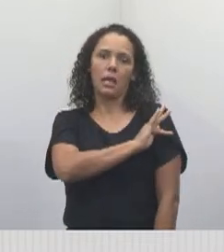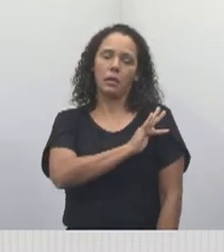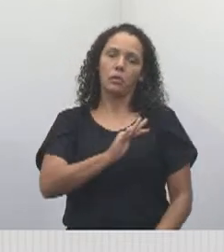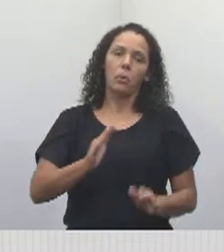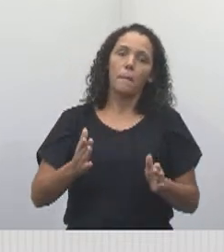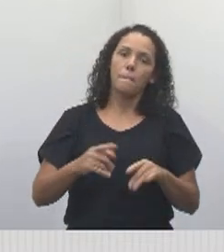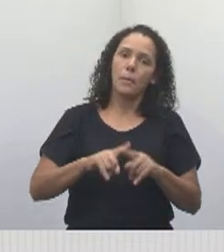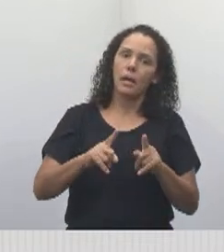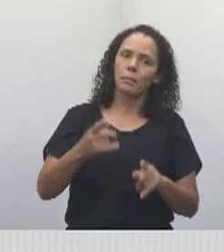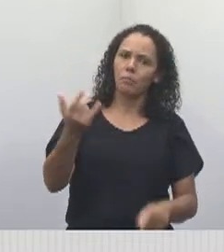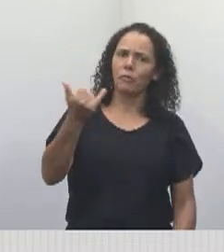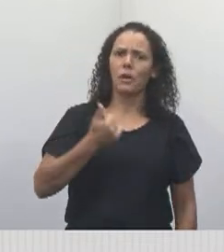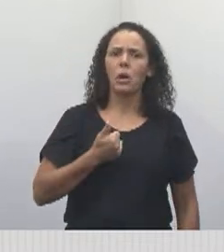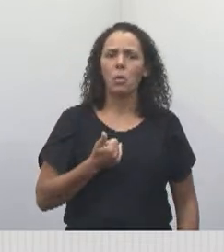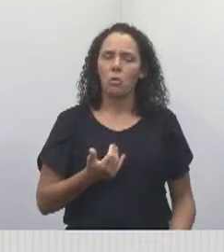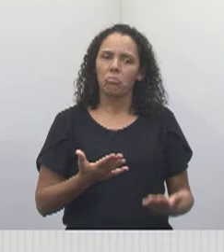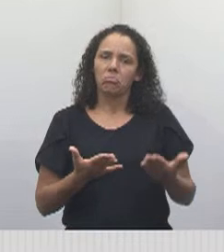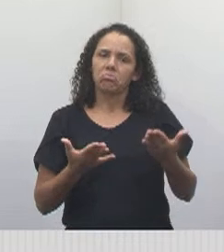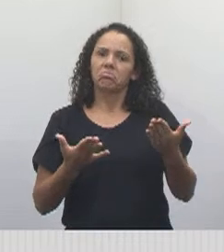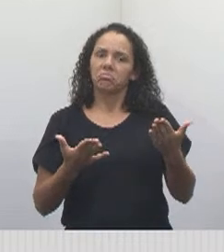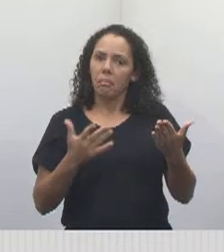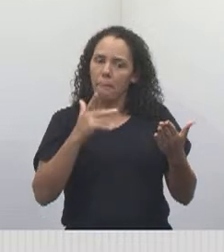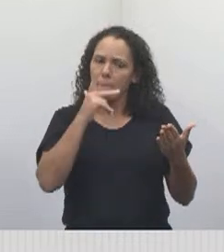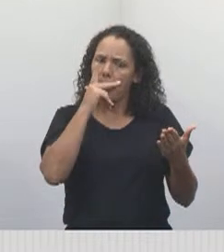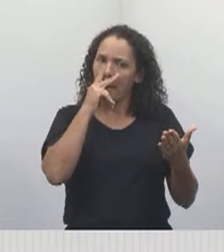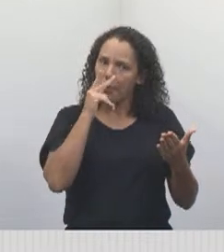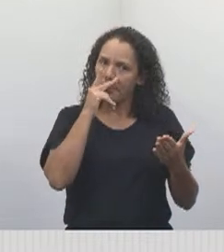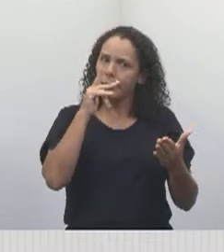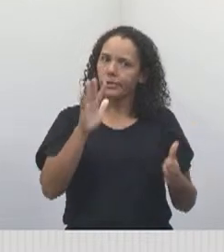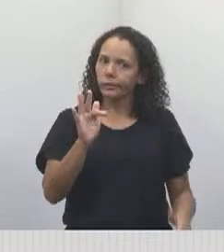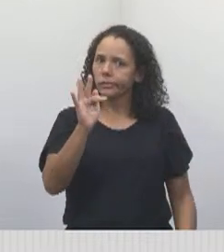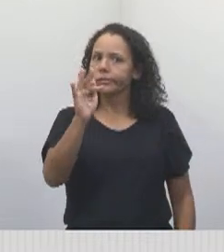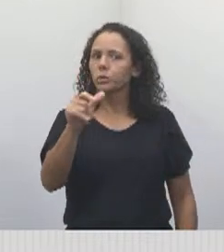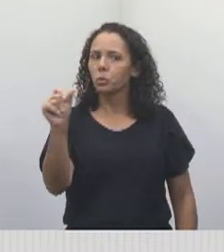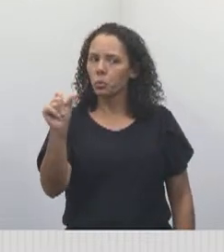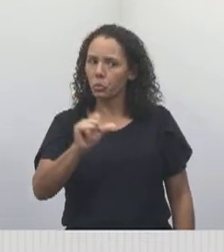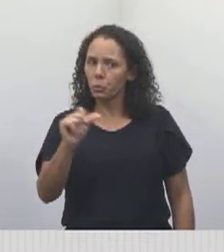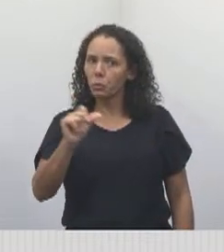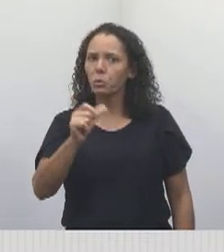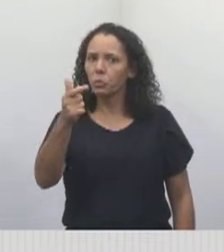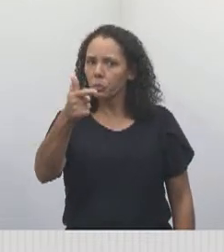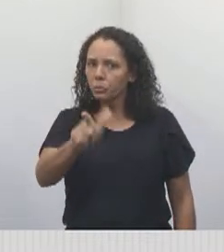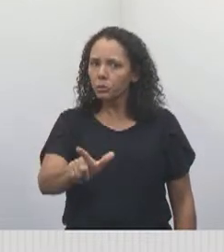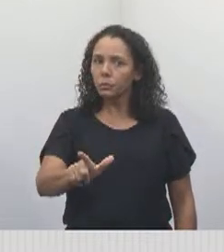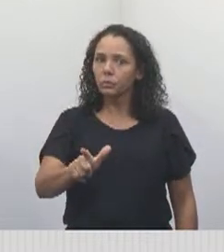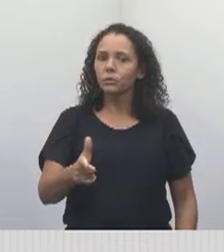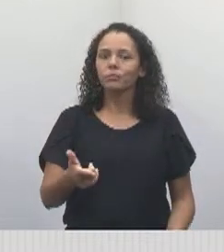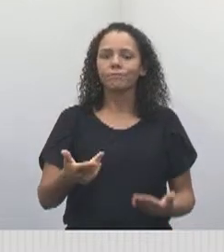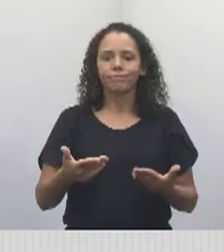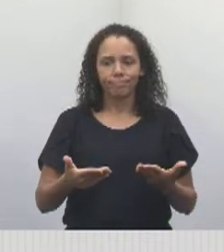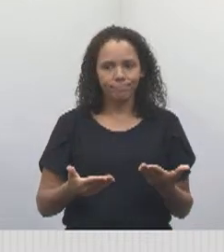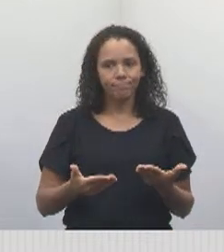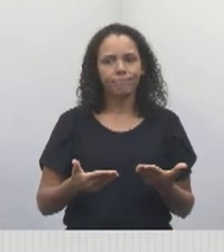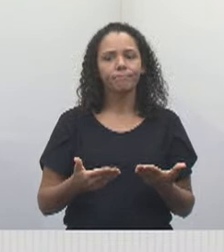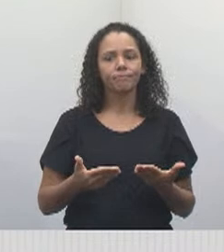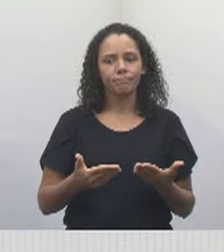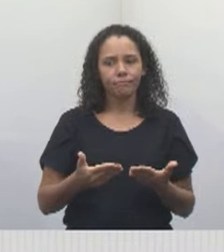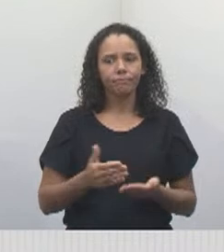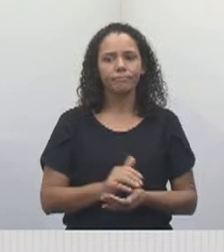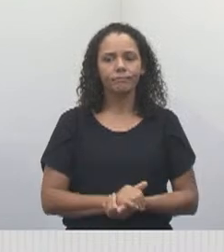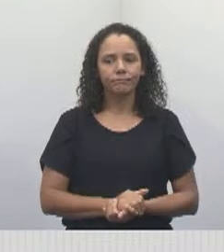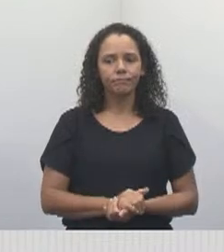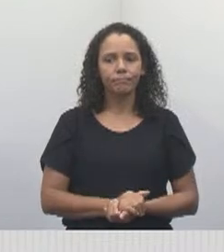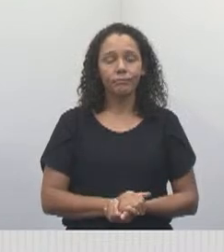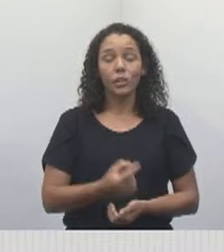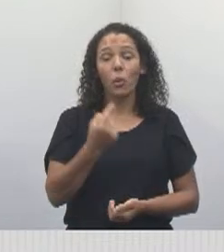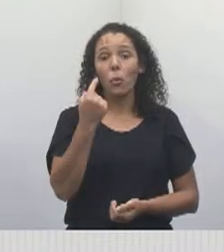vereador, não sei não, mas do jeito que fizeram, está com o cara que vai dar problema de novo. Então, nós tivemos só